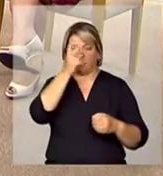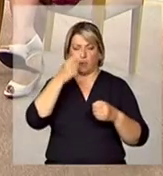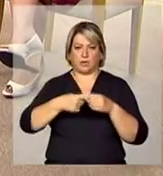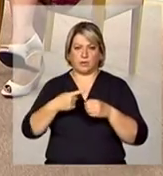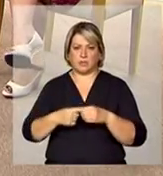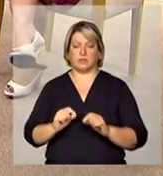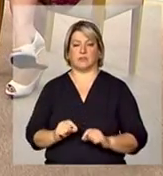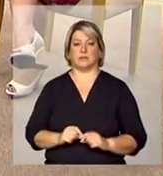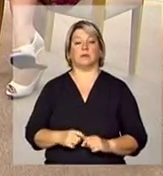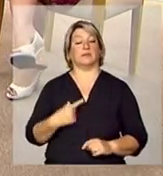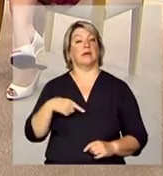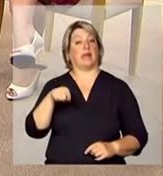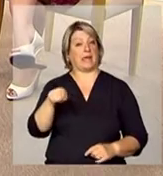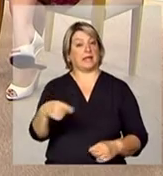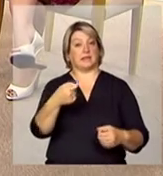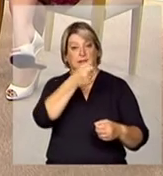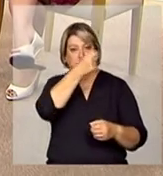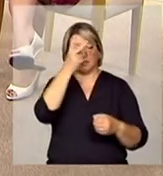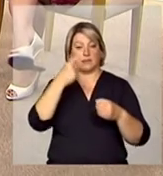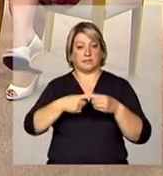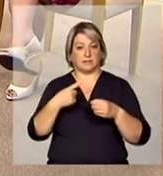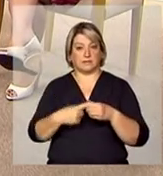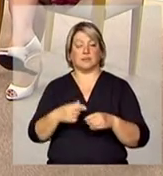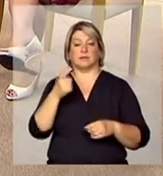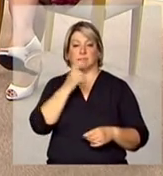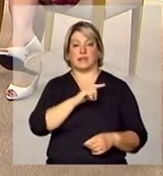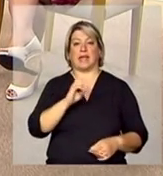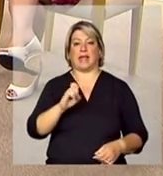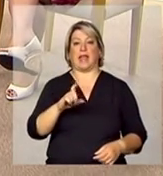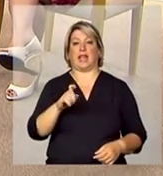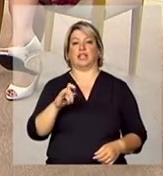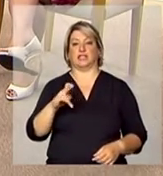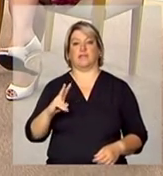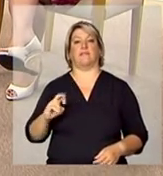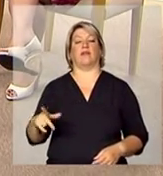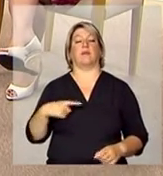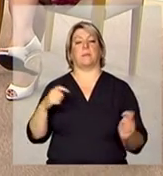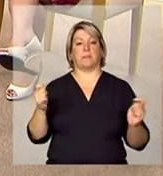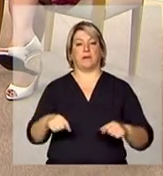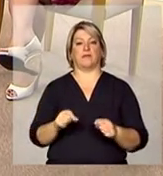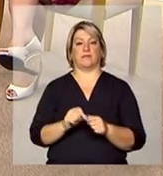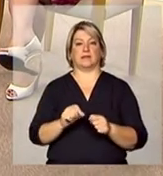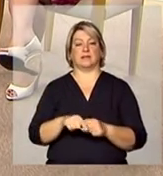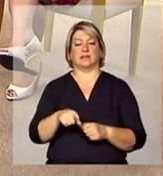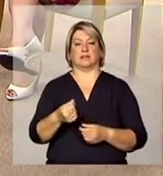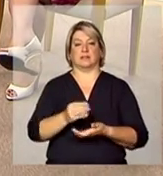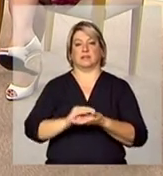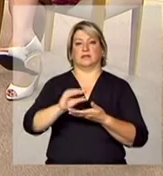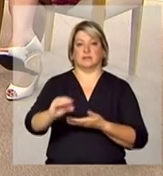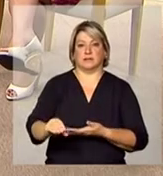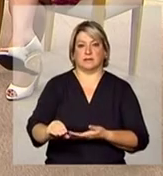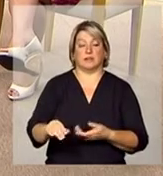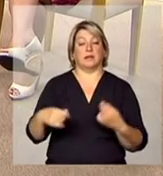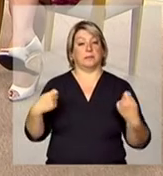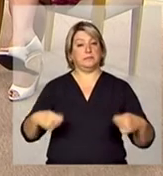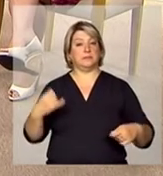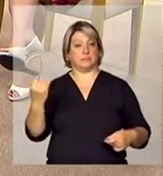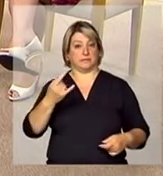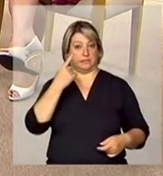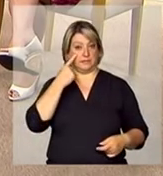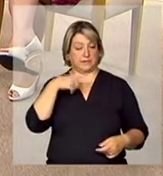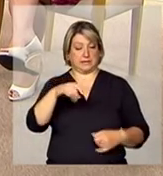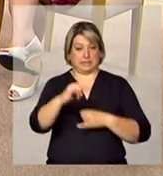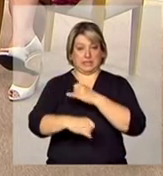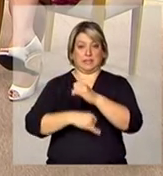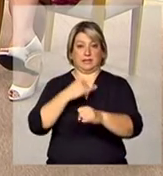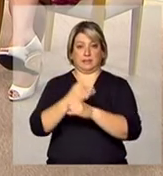Abaetetuba será um município elegível para fazer o financiamento então é importante que acesse o site do